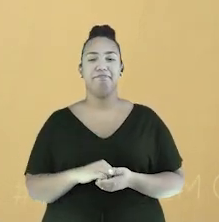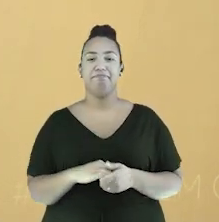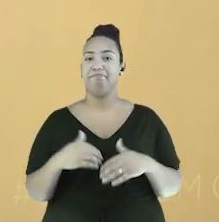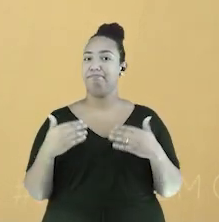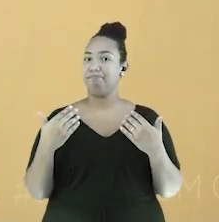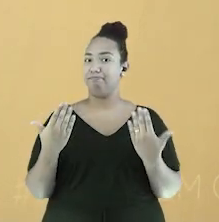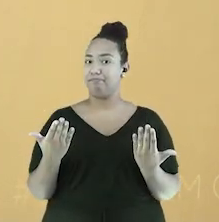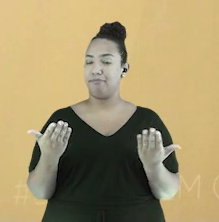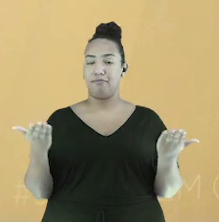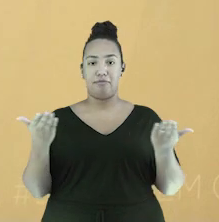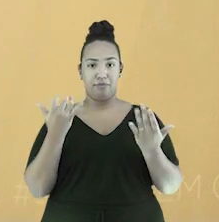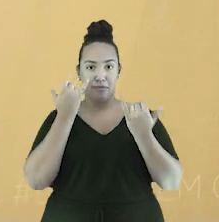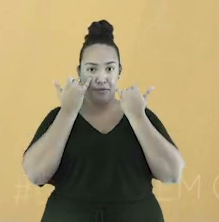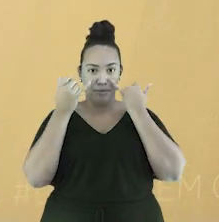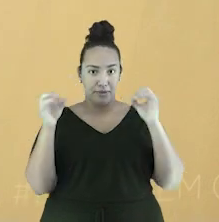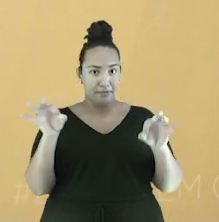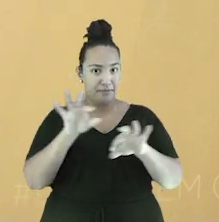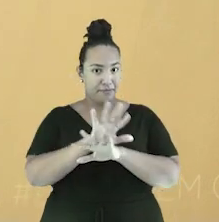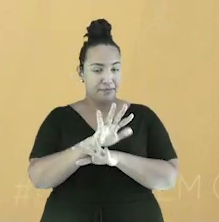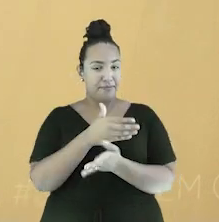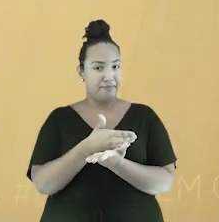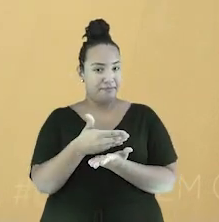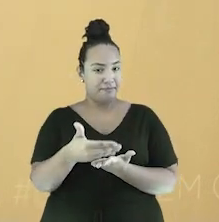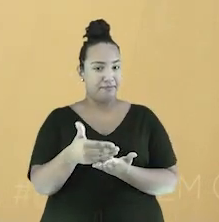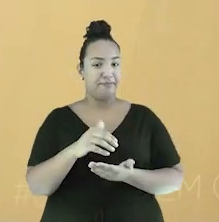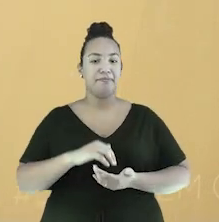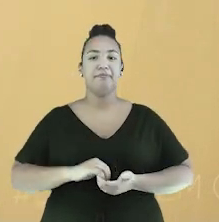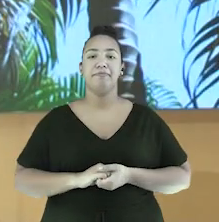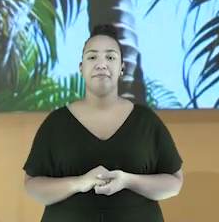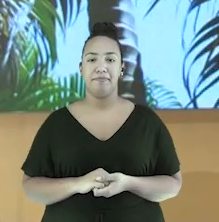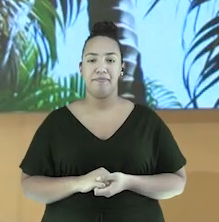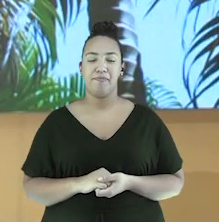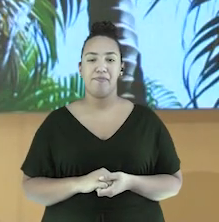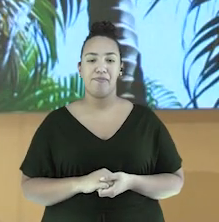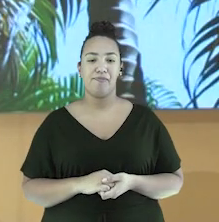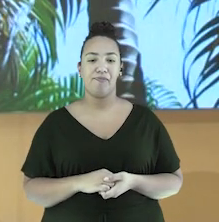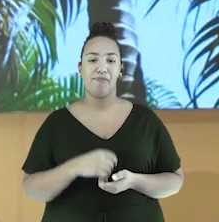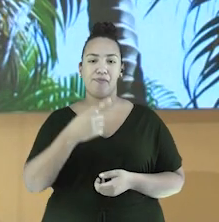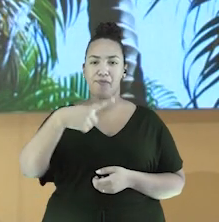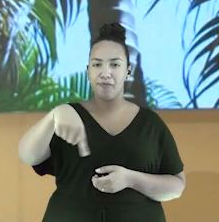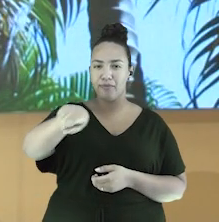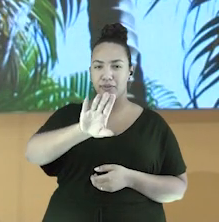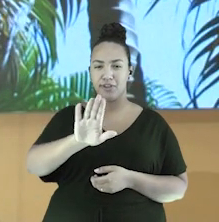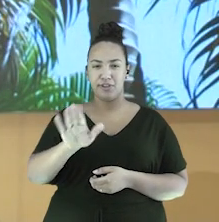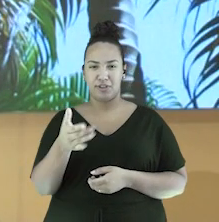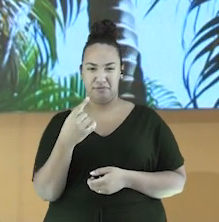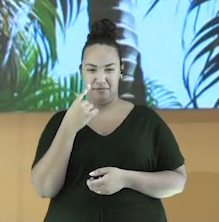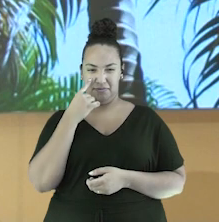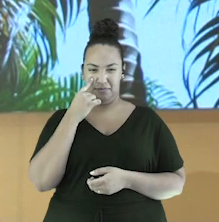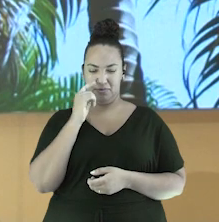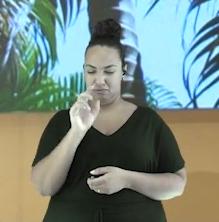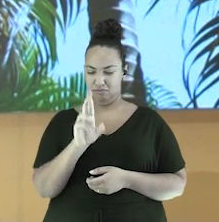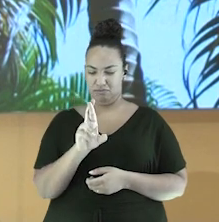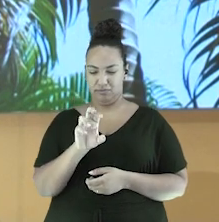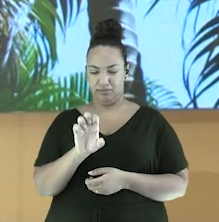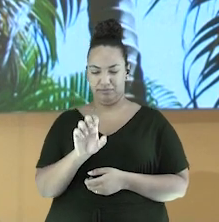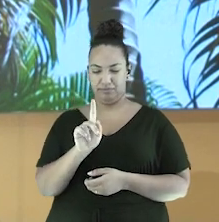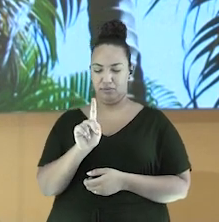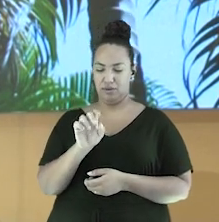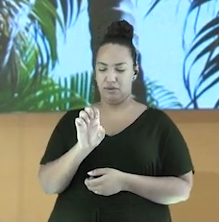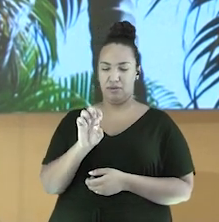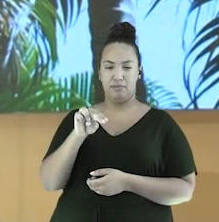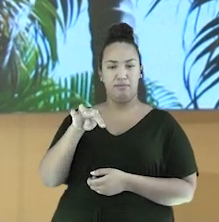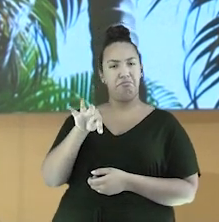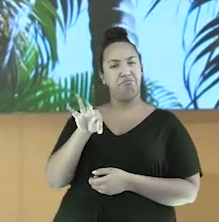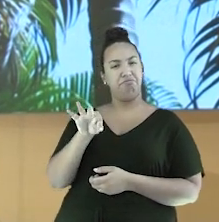Agora sim, formalidades cumpridas, vamos para o nosso assunto. Vocês já ouviram falar em Repente? Essa é uma palavra